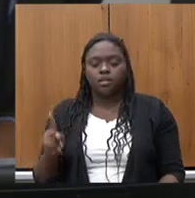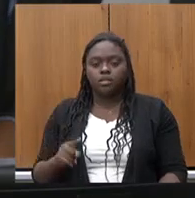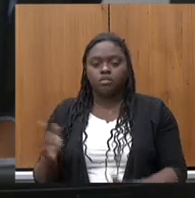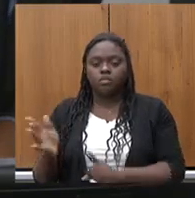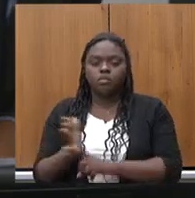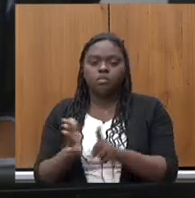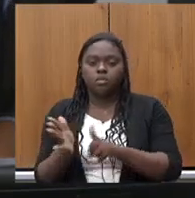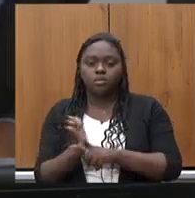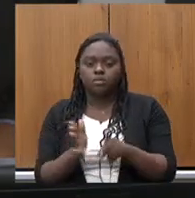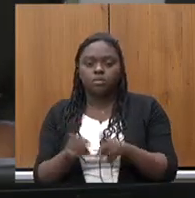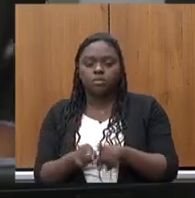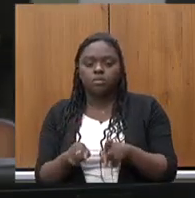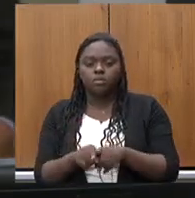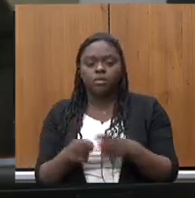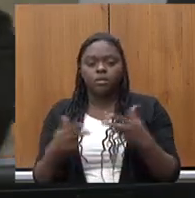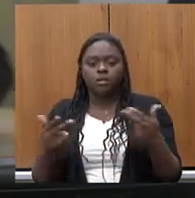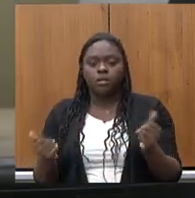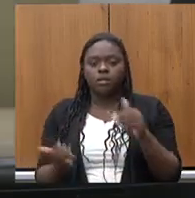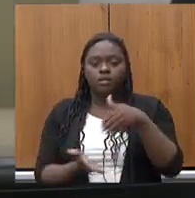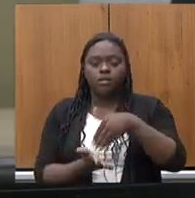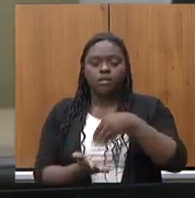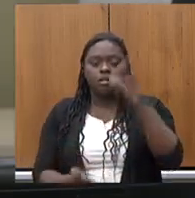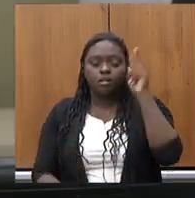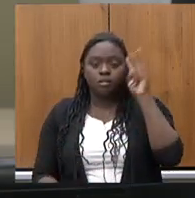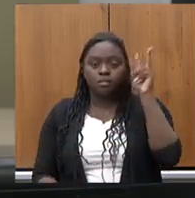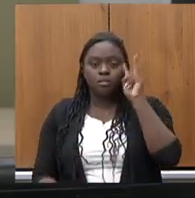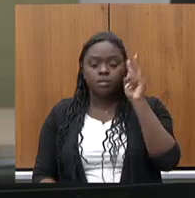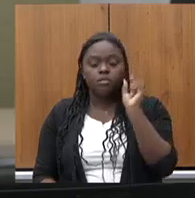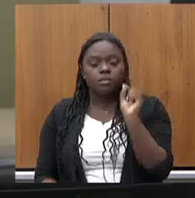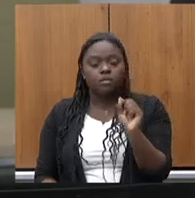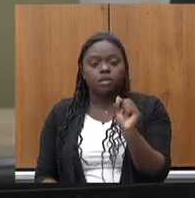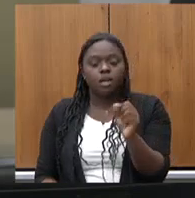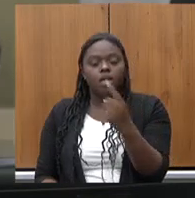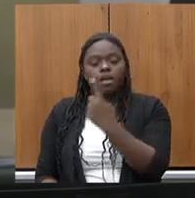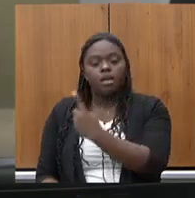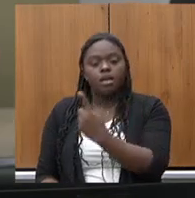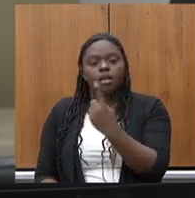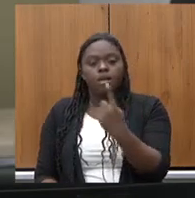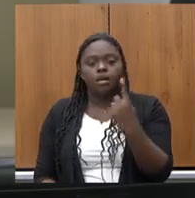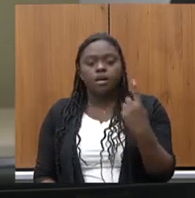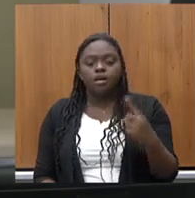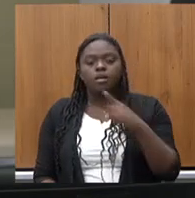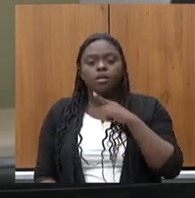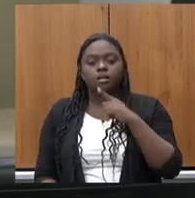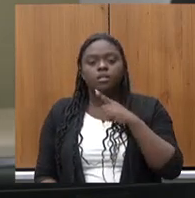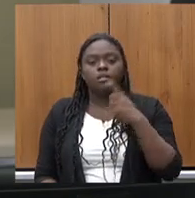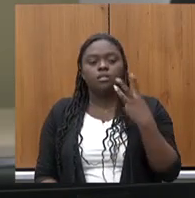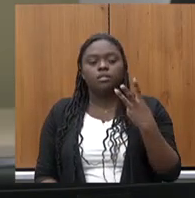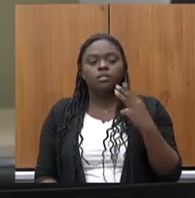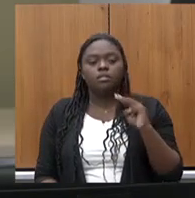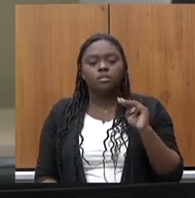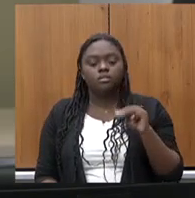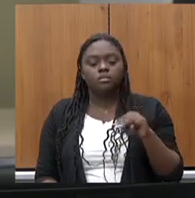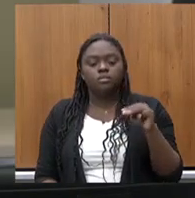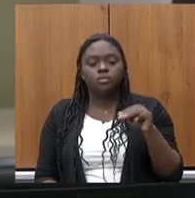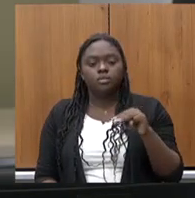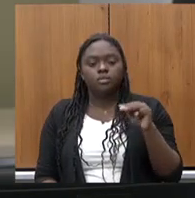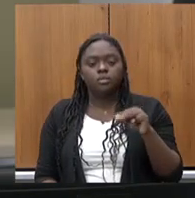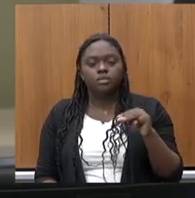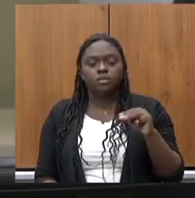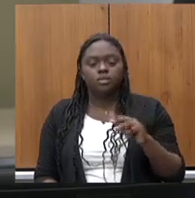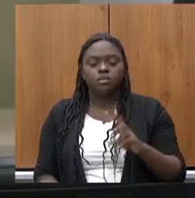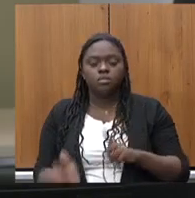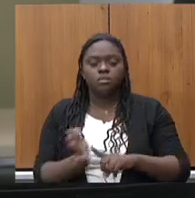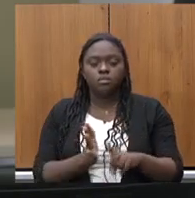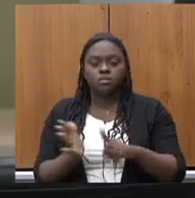e considerações lembrando que cada parlamentar tem três minutos para fazer os